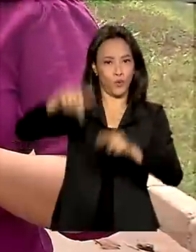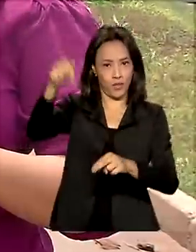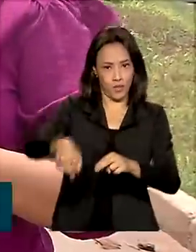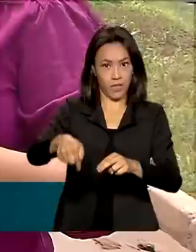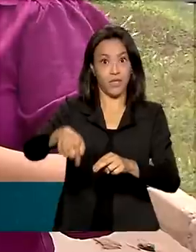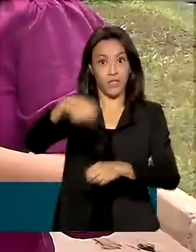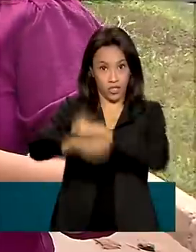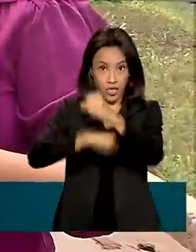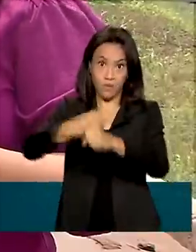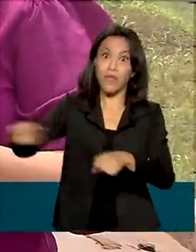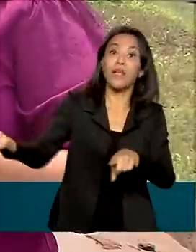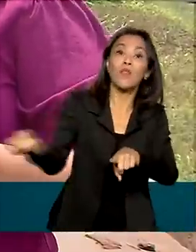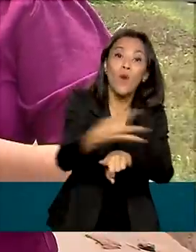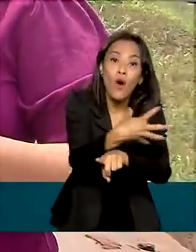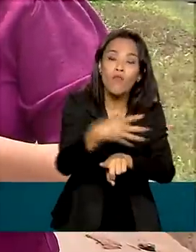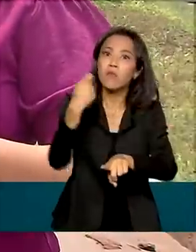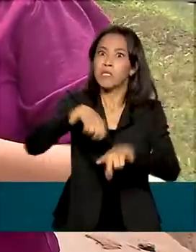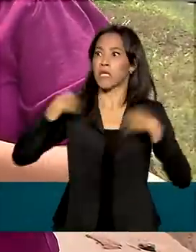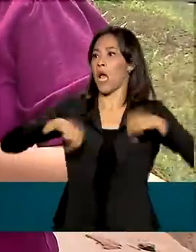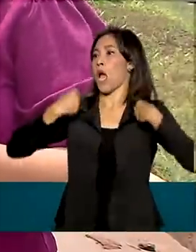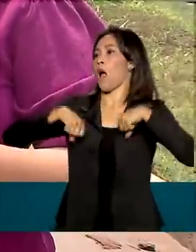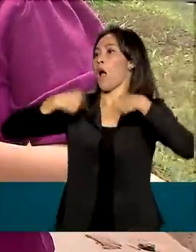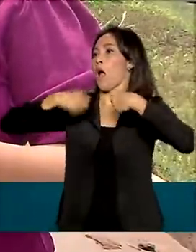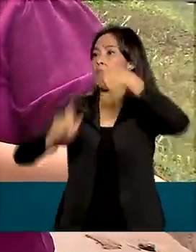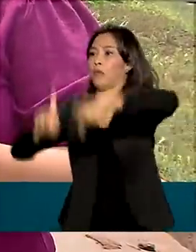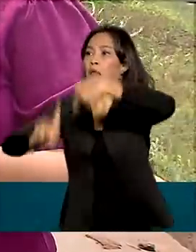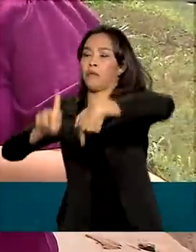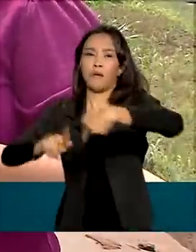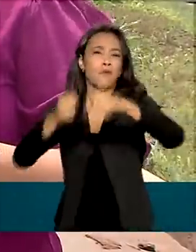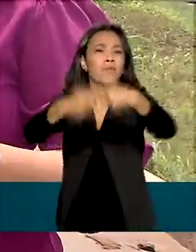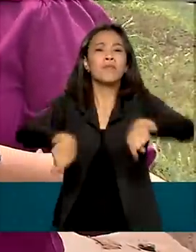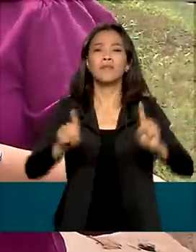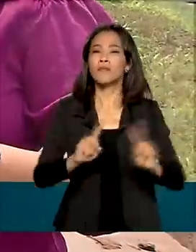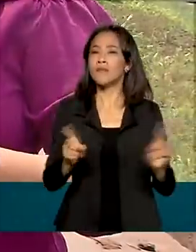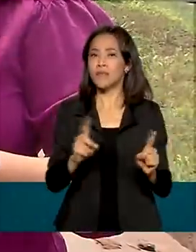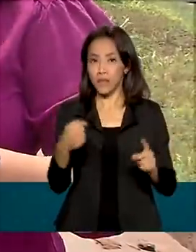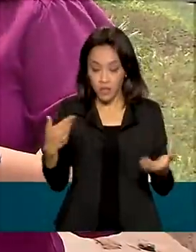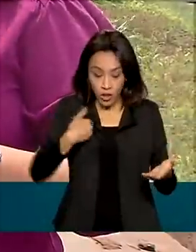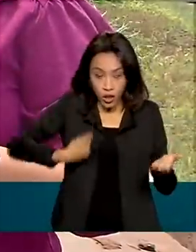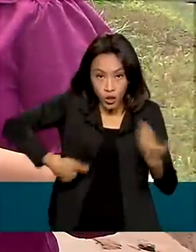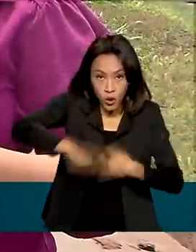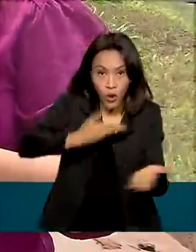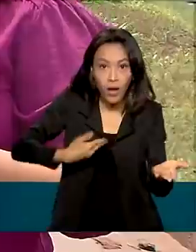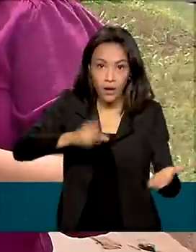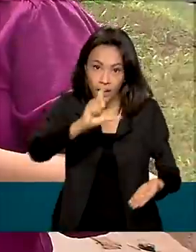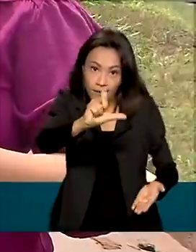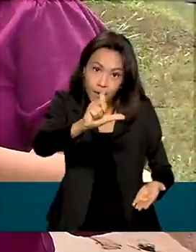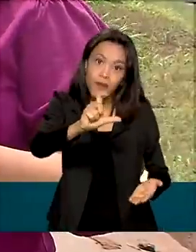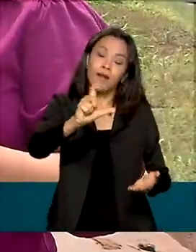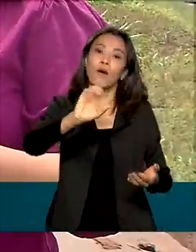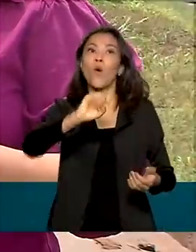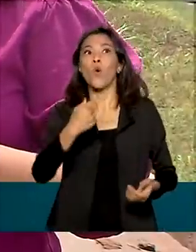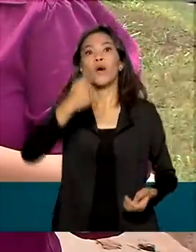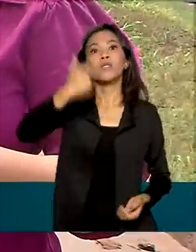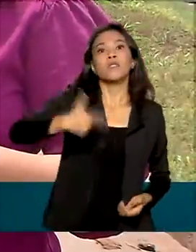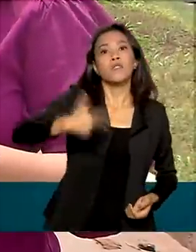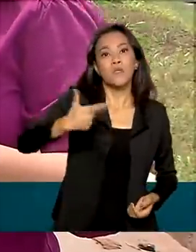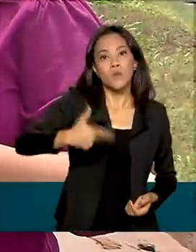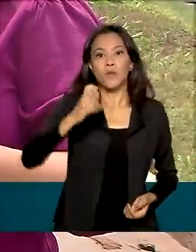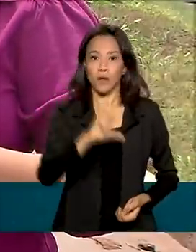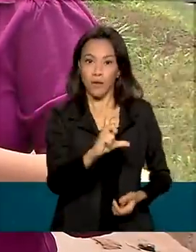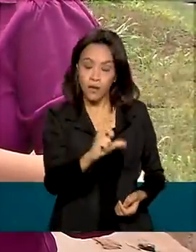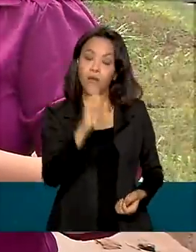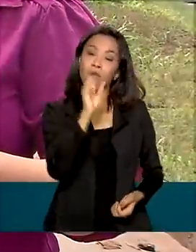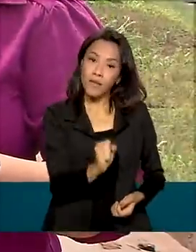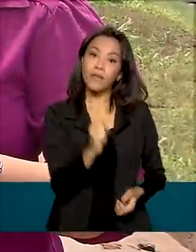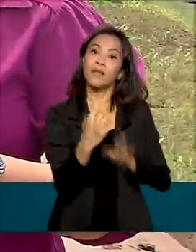Mas ninguém precisa correr até o DETRAN. À medida que os motoristas forem renovando a carteira ou tirando a segunda via, vão ter acesso